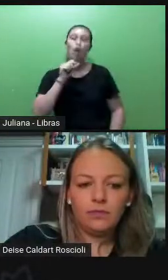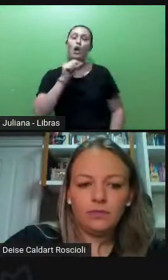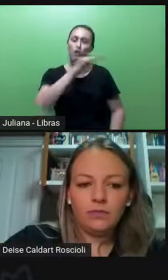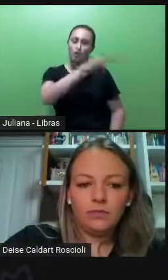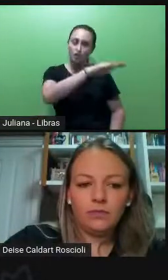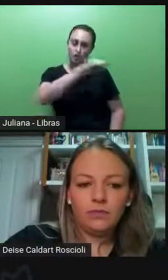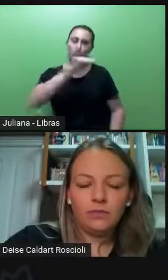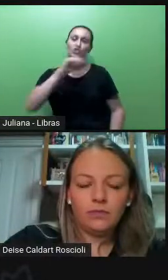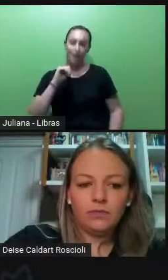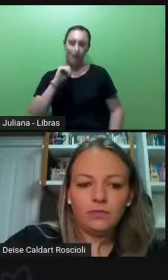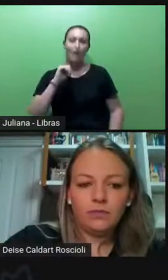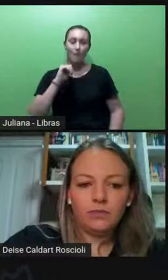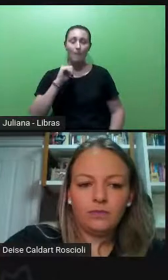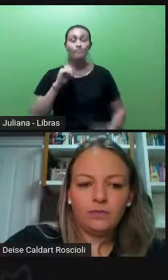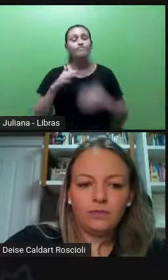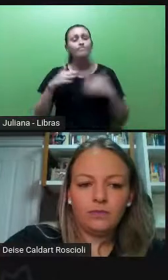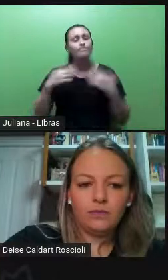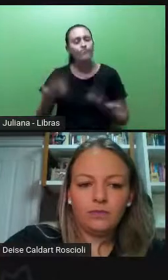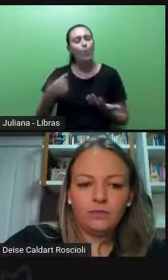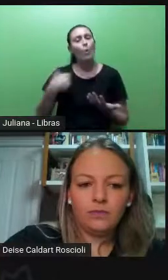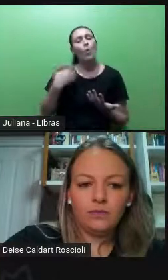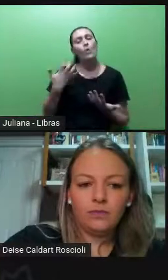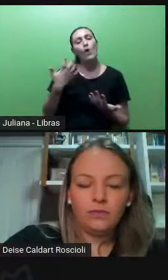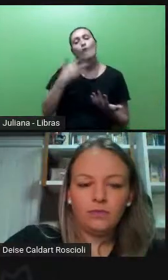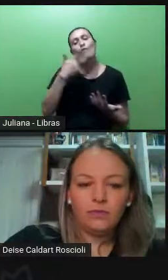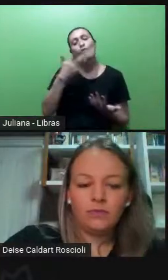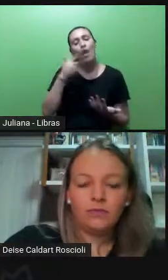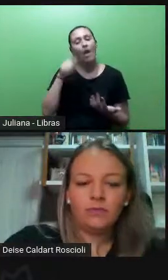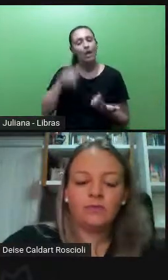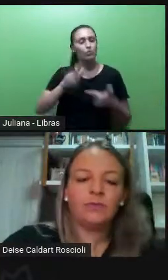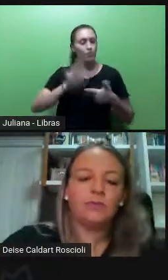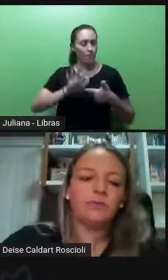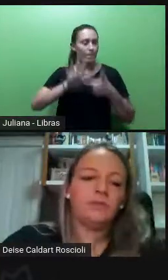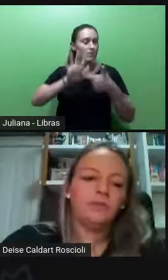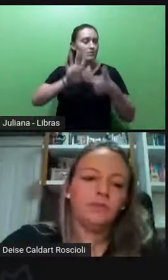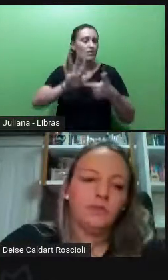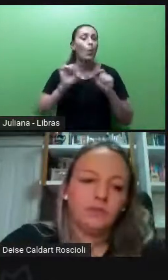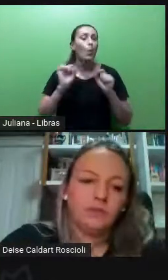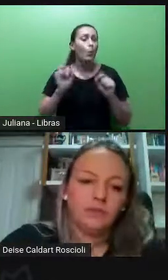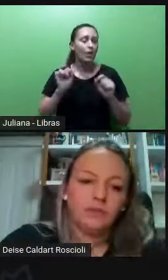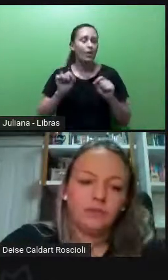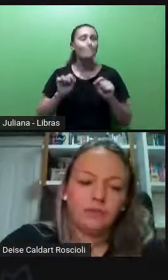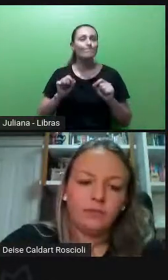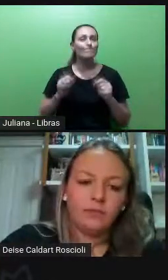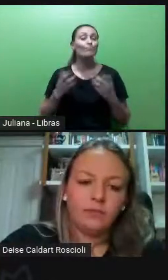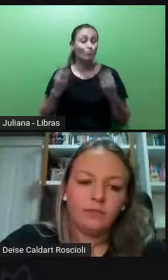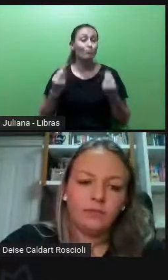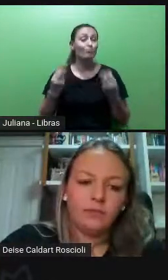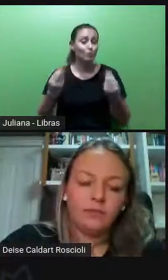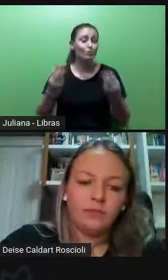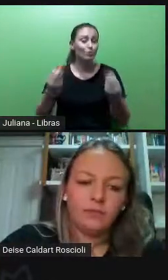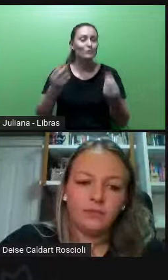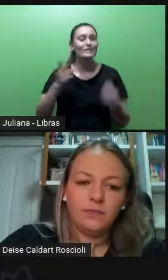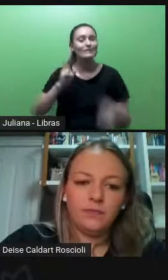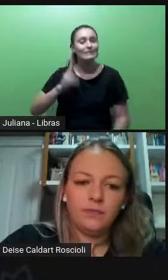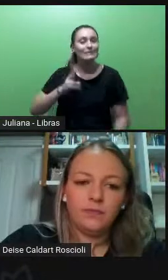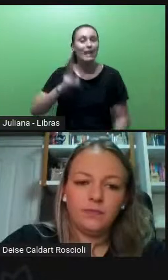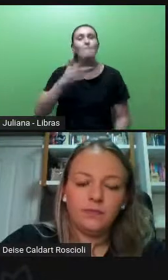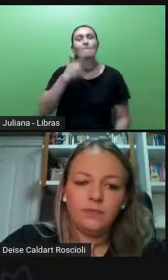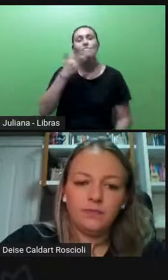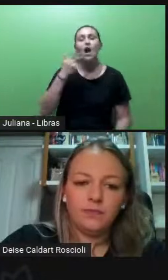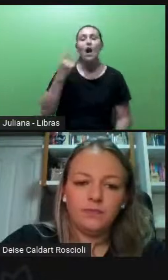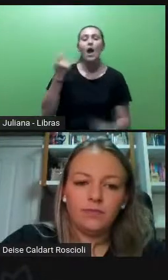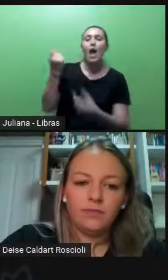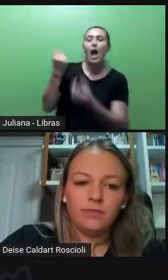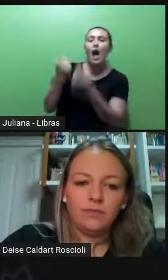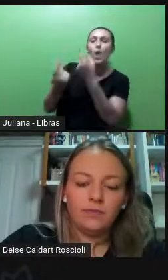seleção. E aí, quero trazer uma questão, Daisy, que muitas vezes, a gente escuta algumas organizações, as